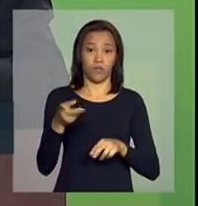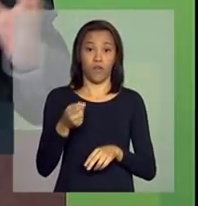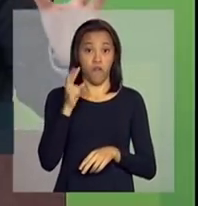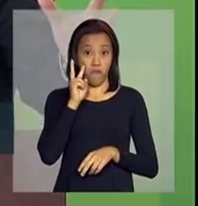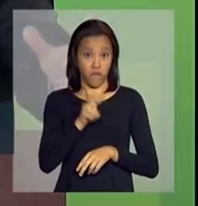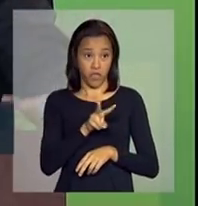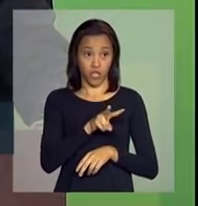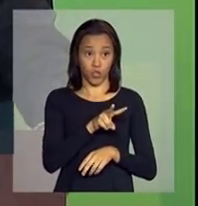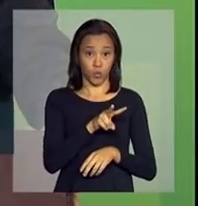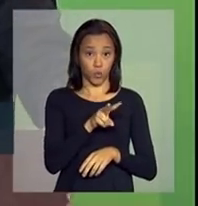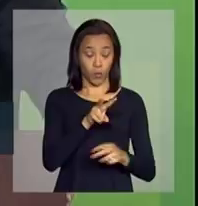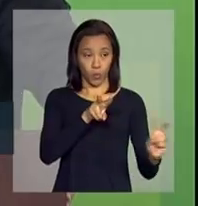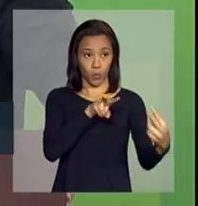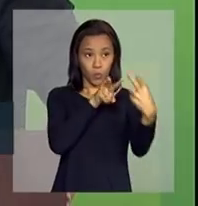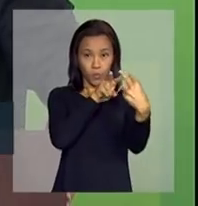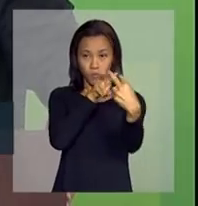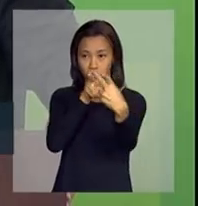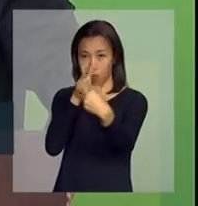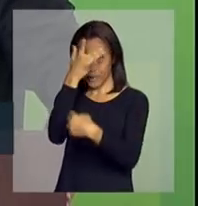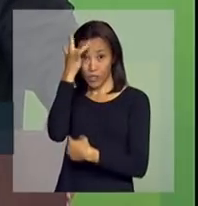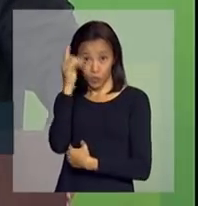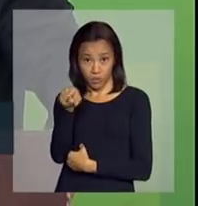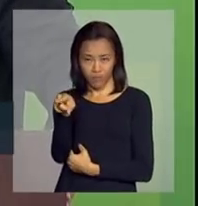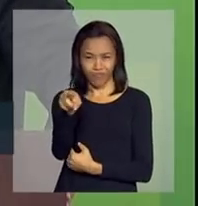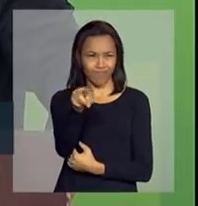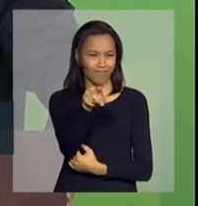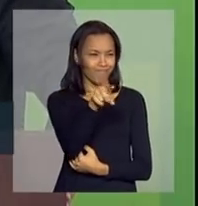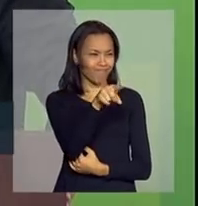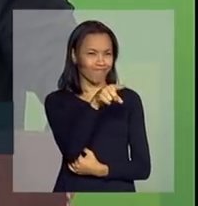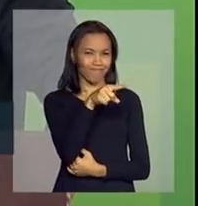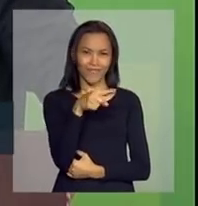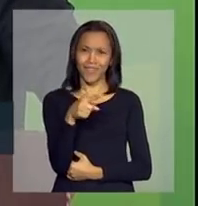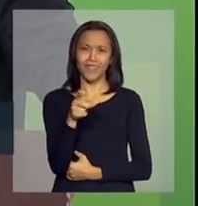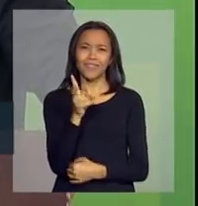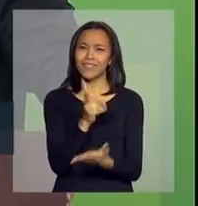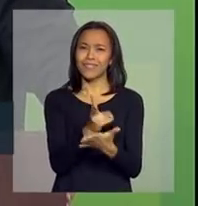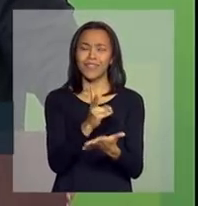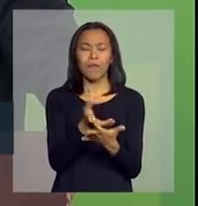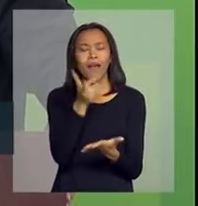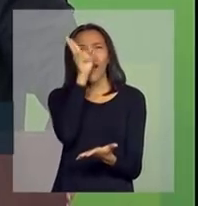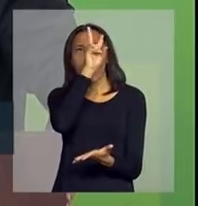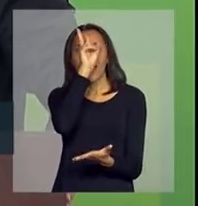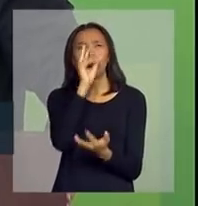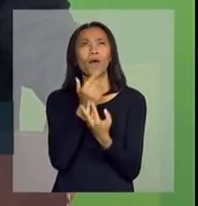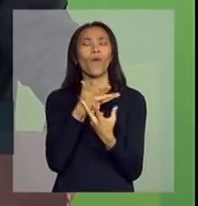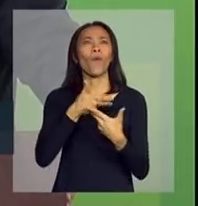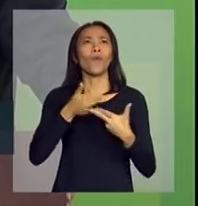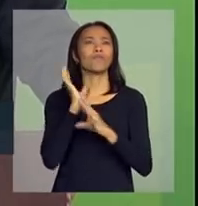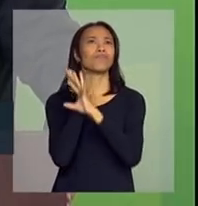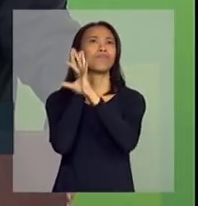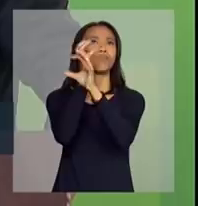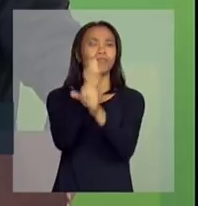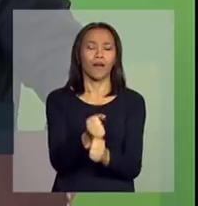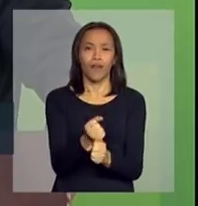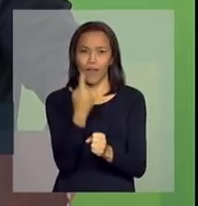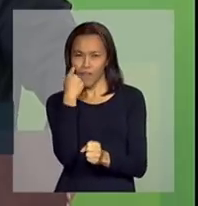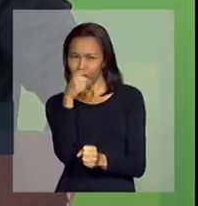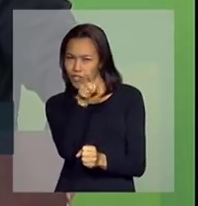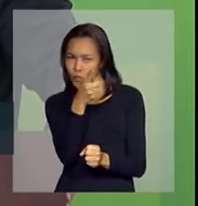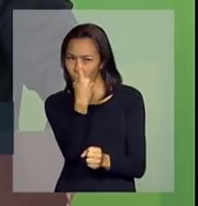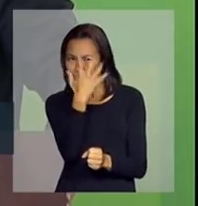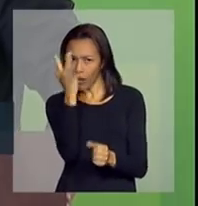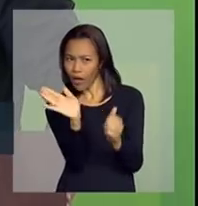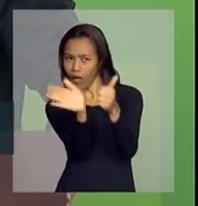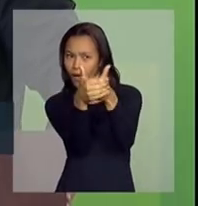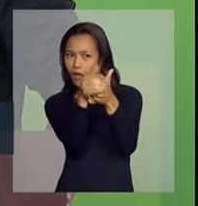rostos de tantas pessoas que me trazem memórias. Vejo ali, meio escondidinho,